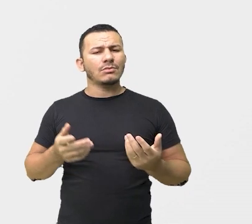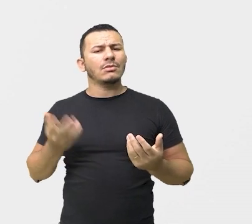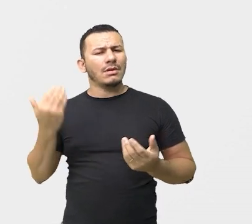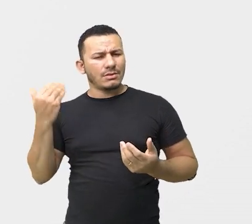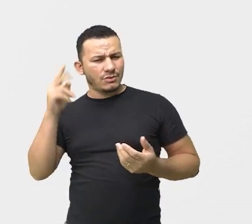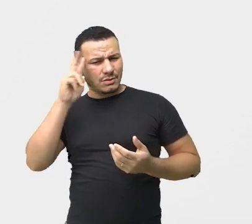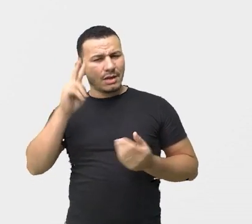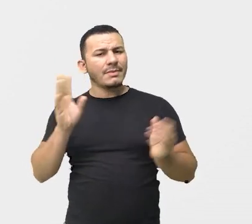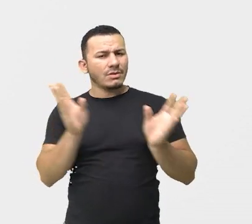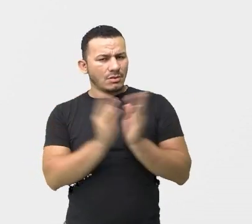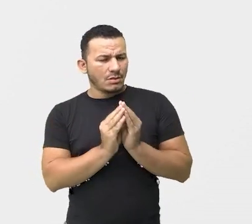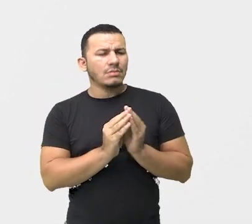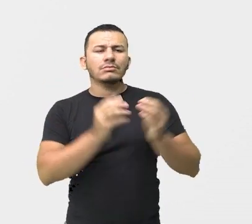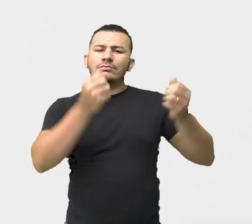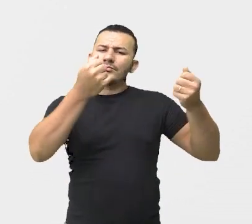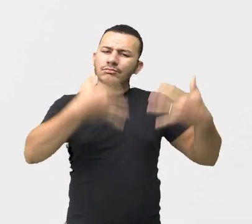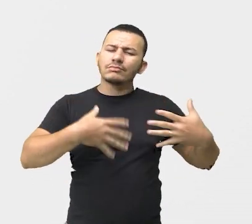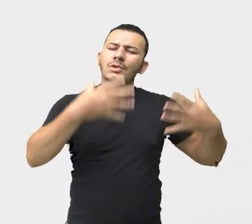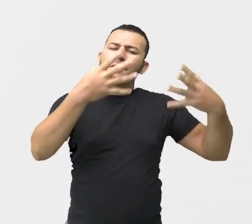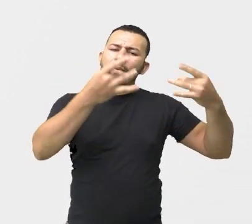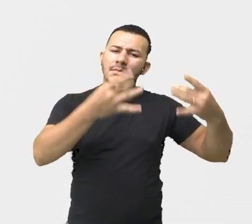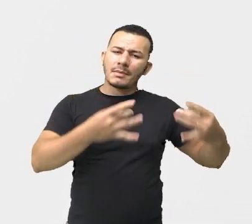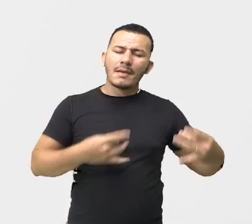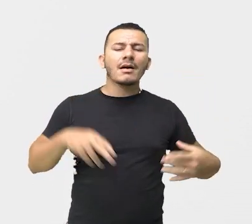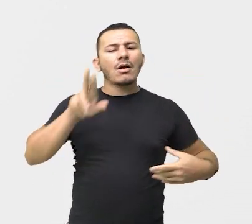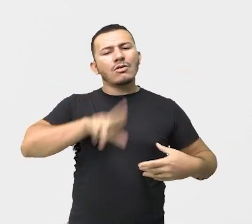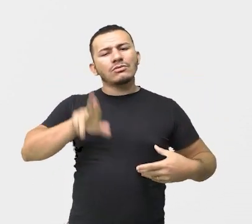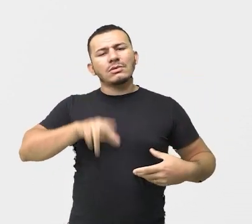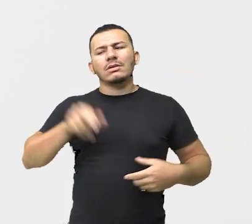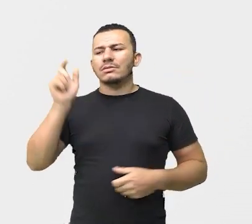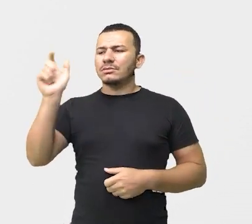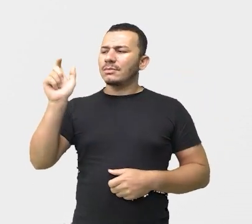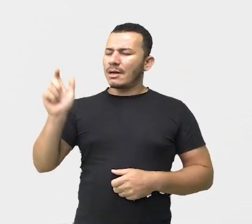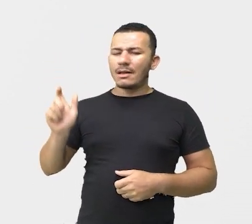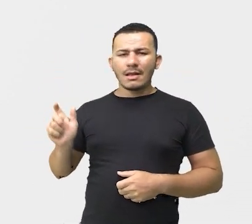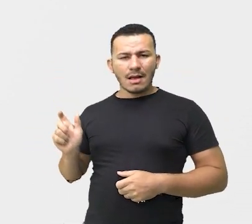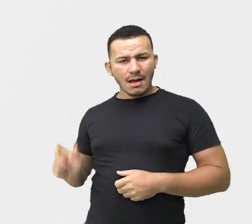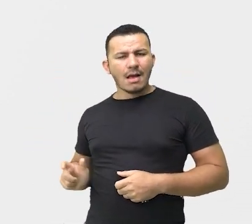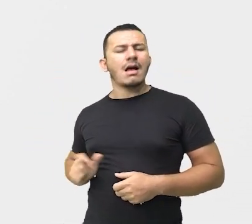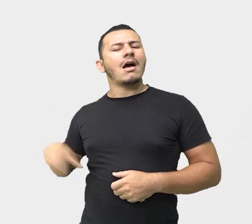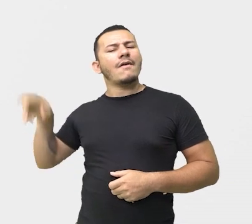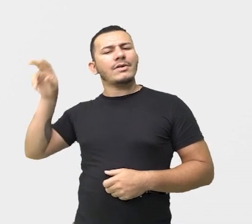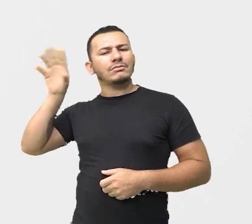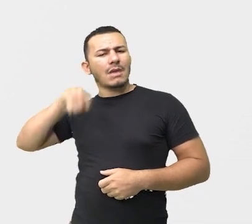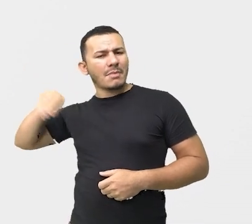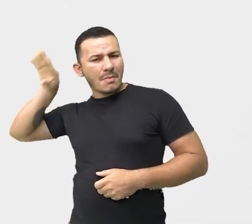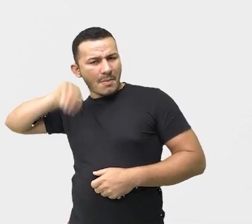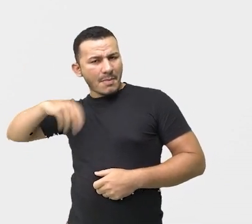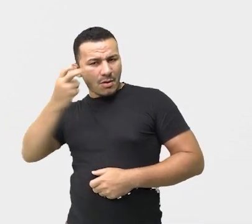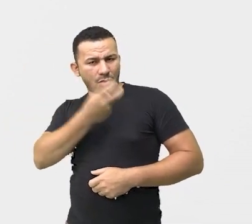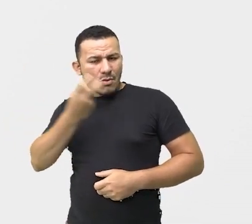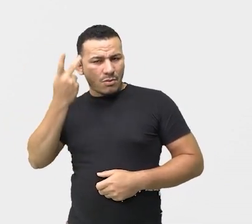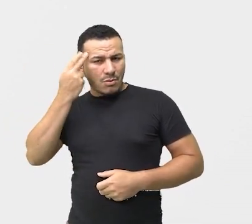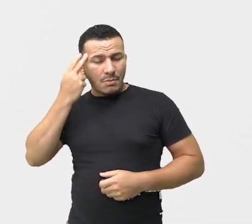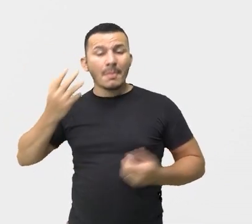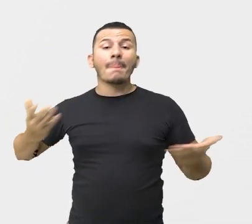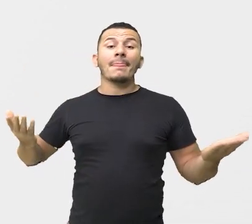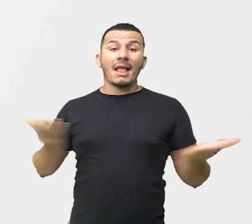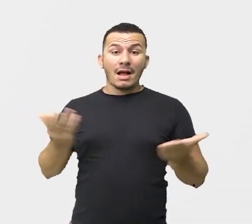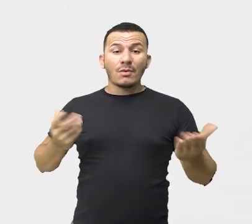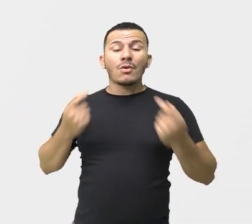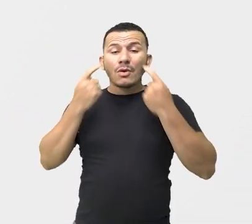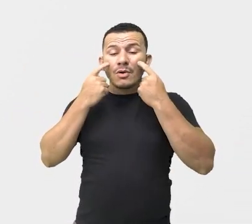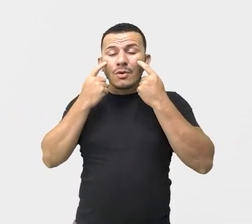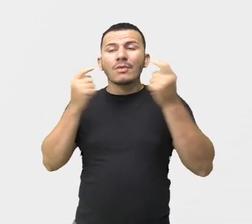breve descrição no início, utilizando palavras, as nossas palavras, né? De forma oral. Agora, vamos visualizar